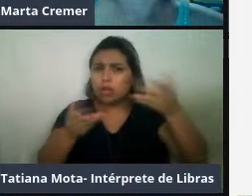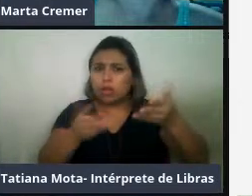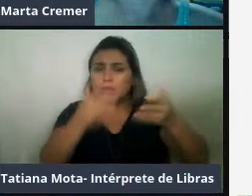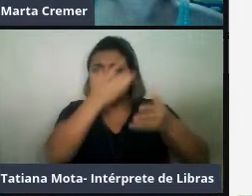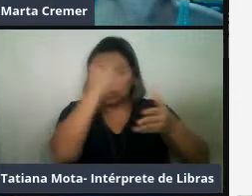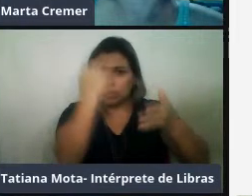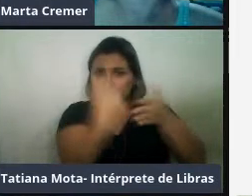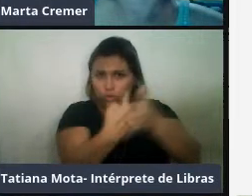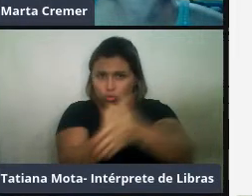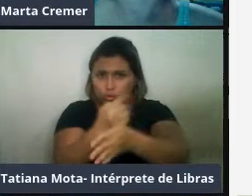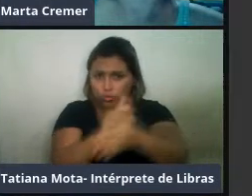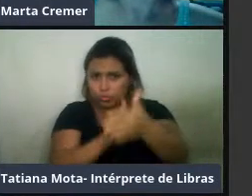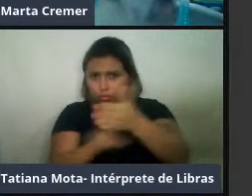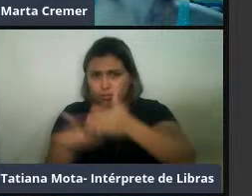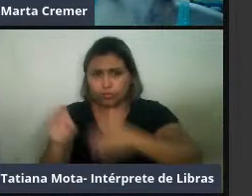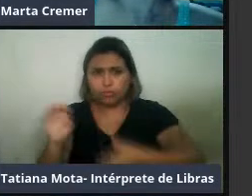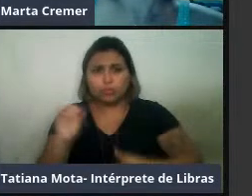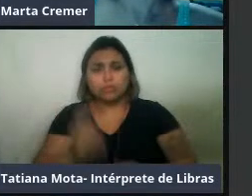comentário.